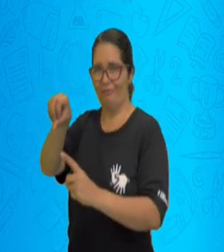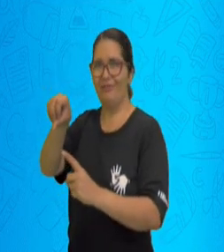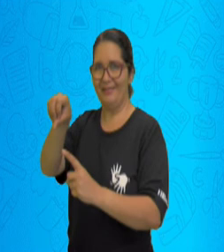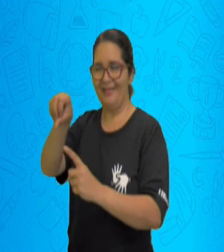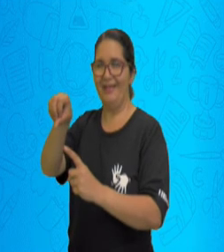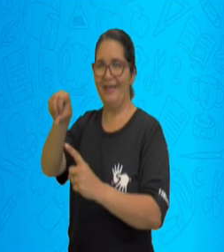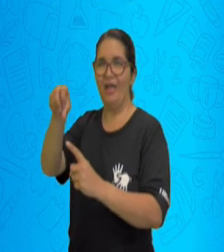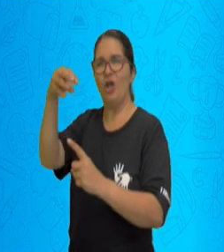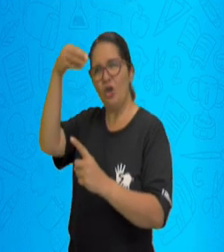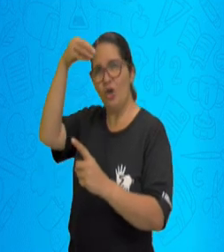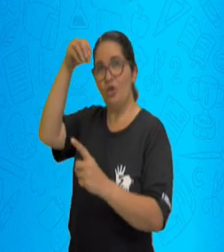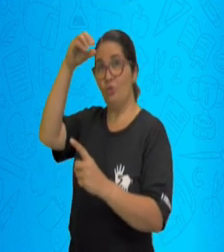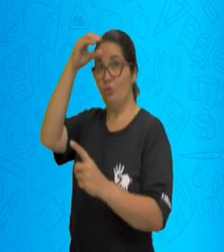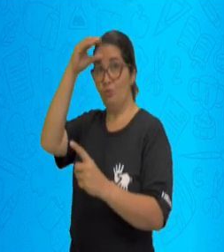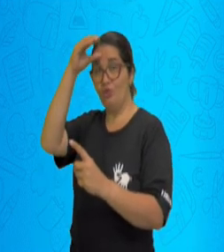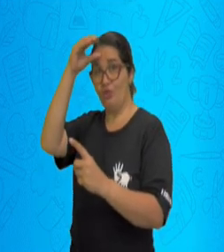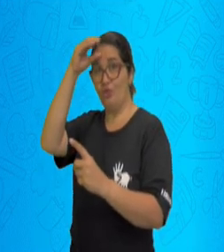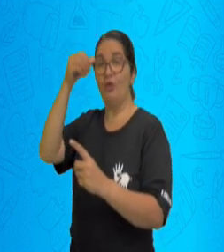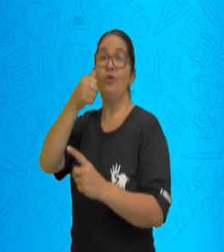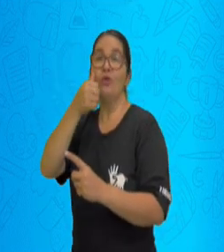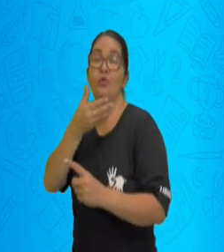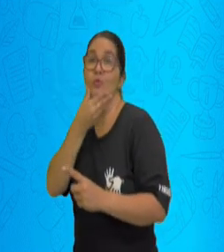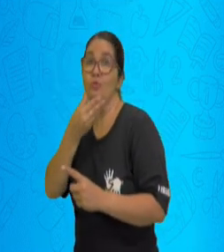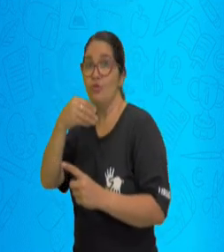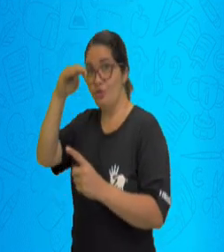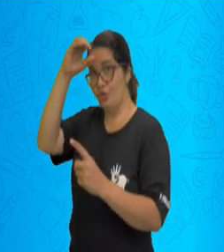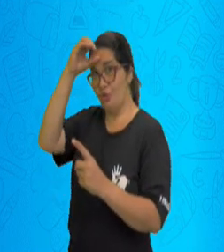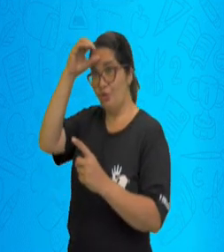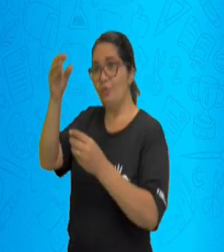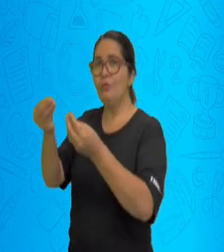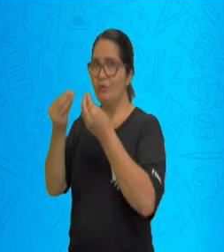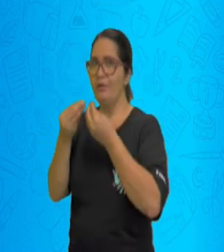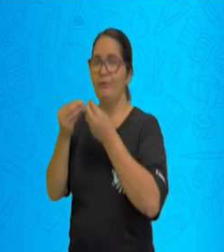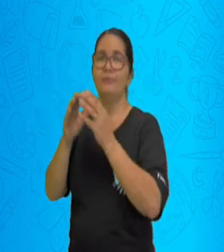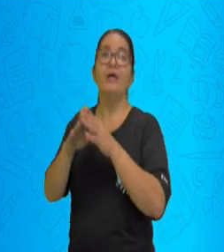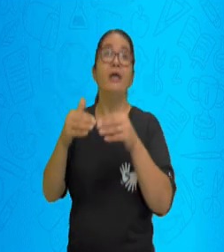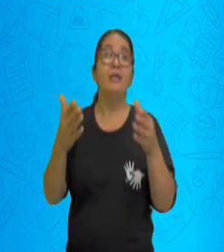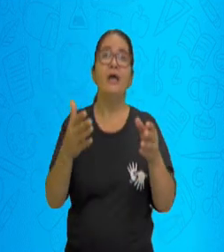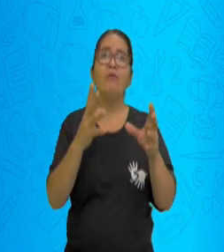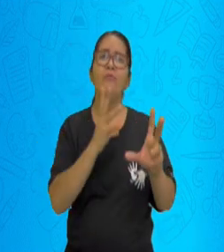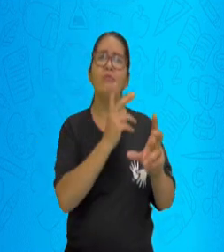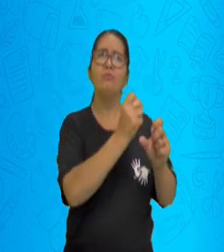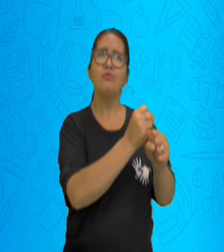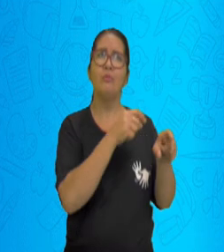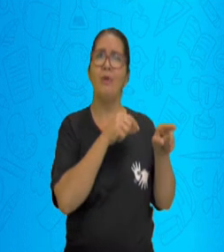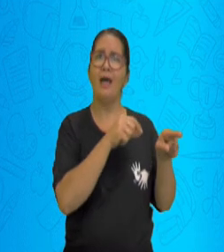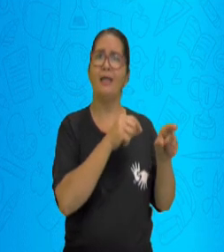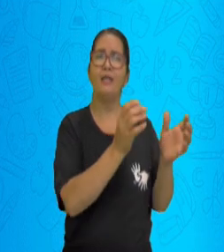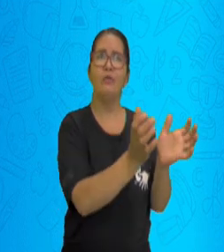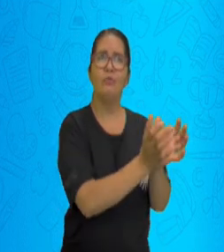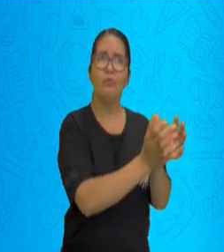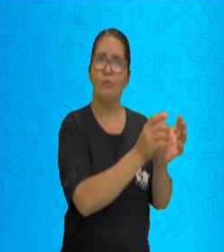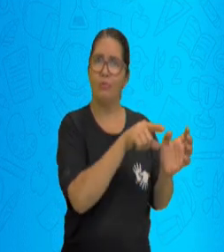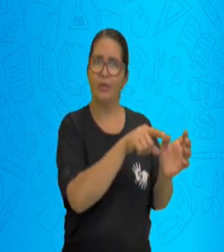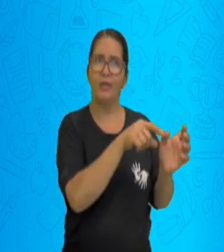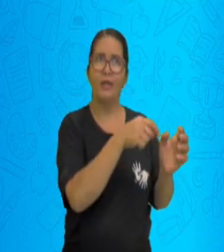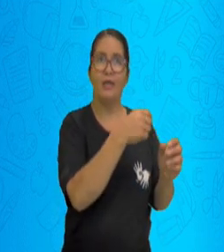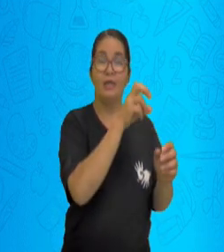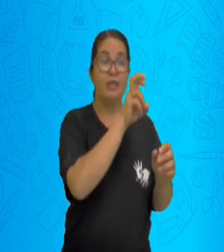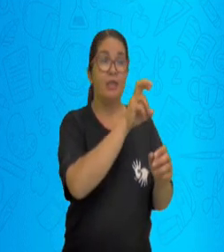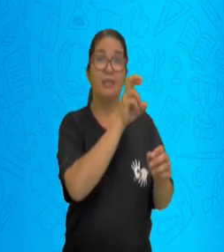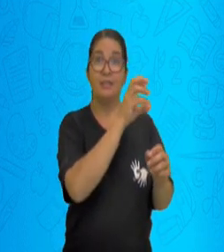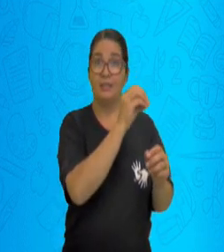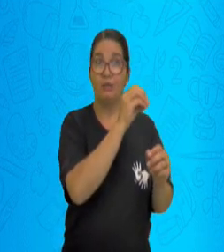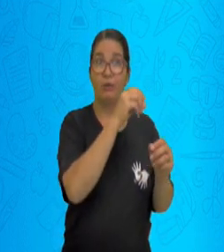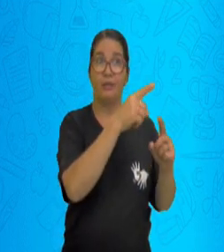olhar. 50 mais 25, 75, que é igual a 36 mais